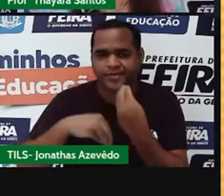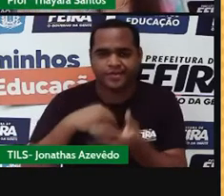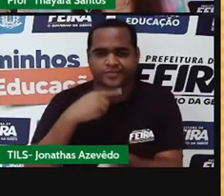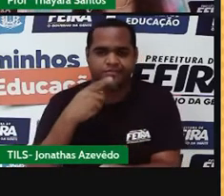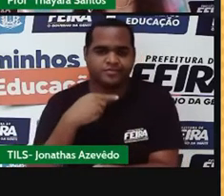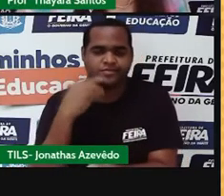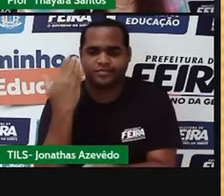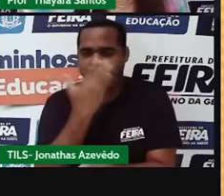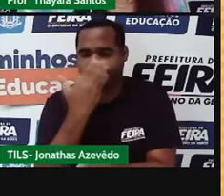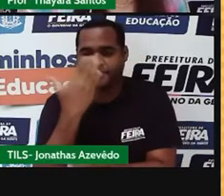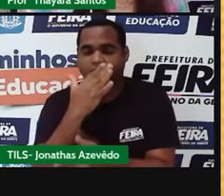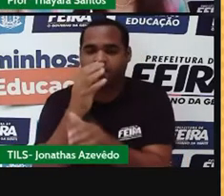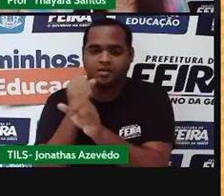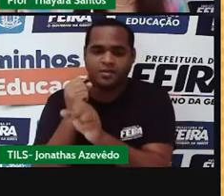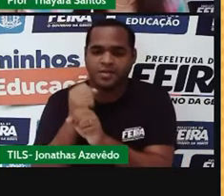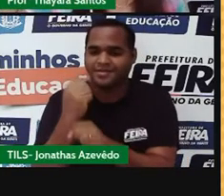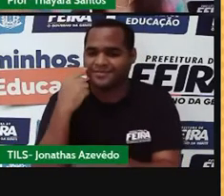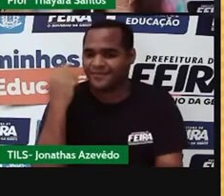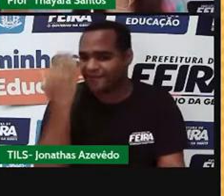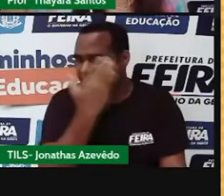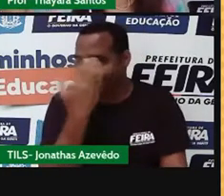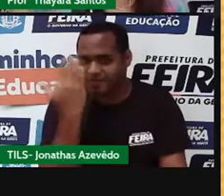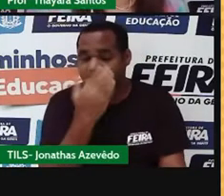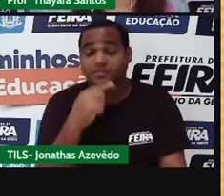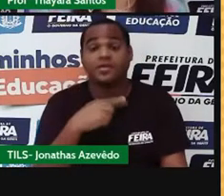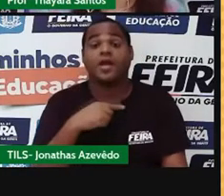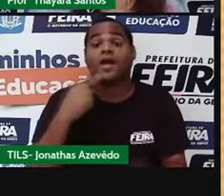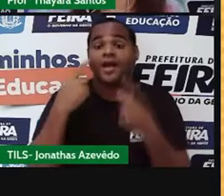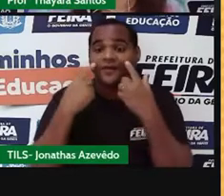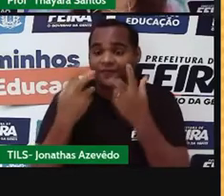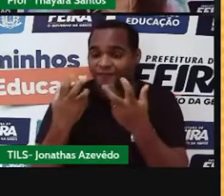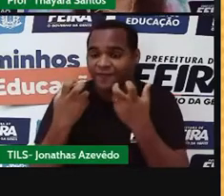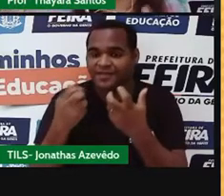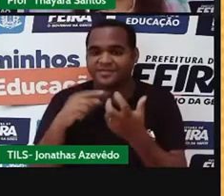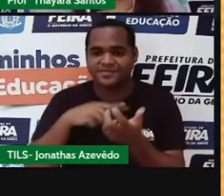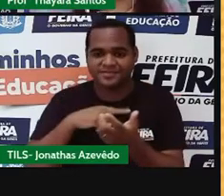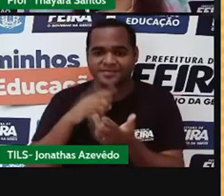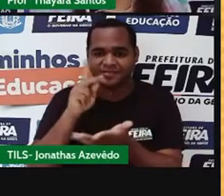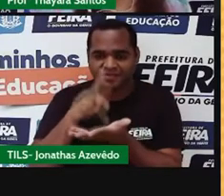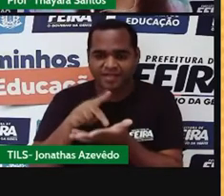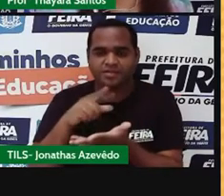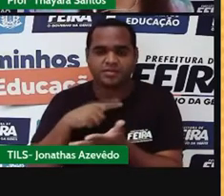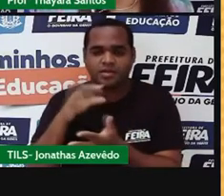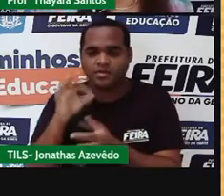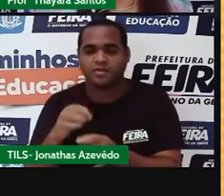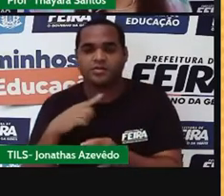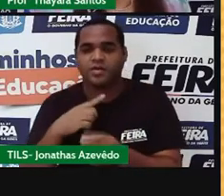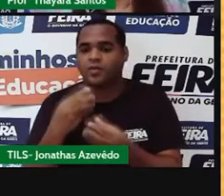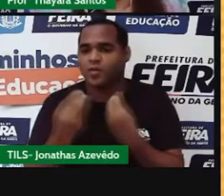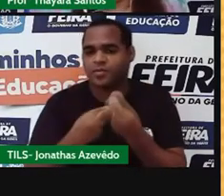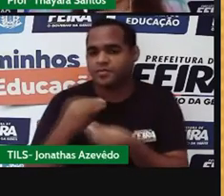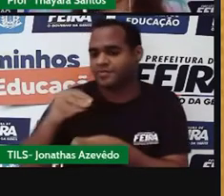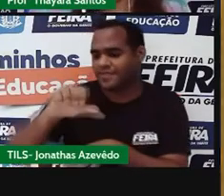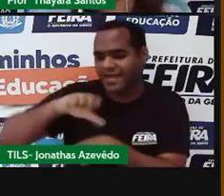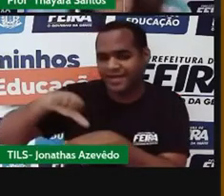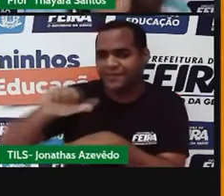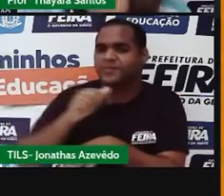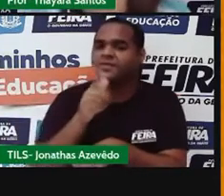dissolvem. A gente consegue identificar onde está uma substância e onde está a outra, como é o caso da água com o óleo.